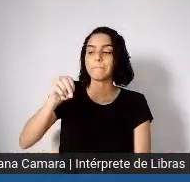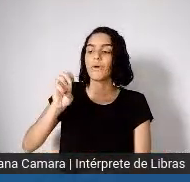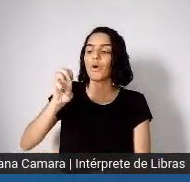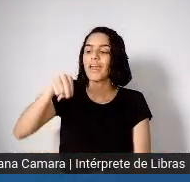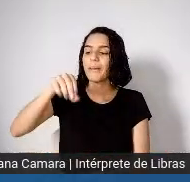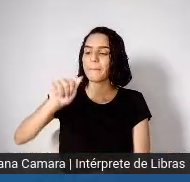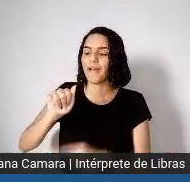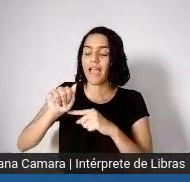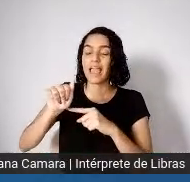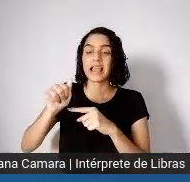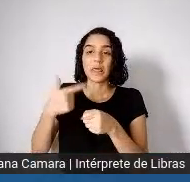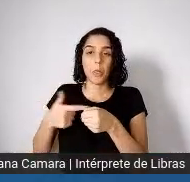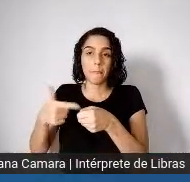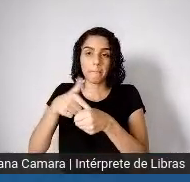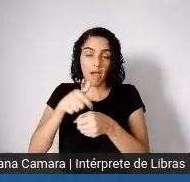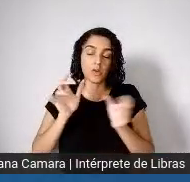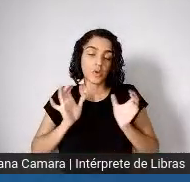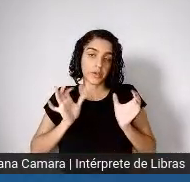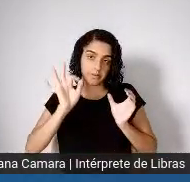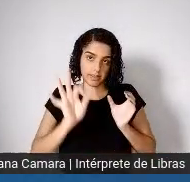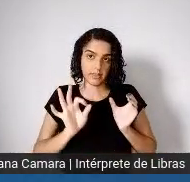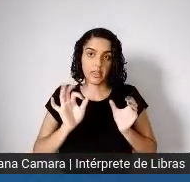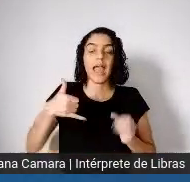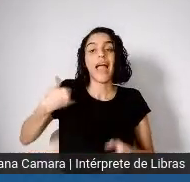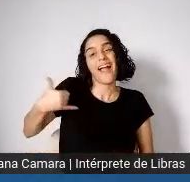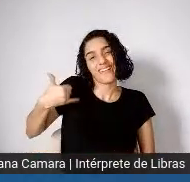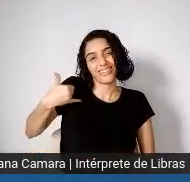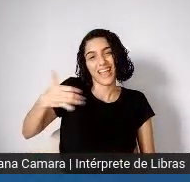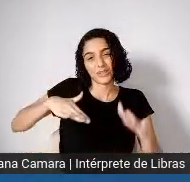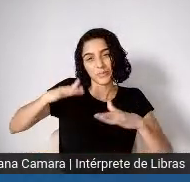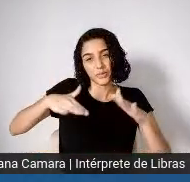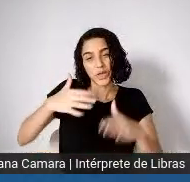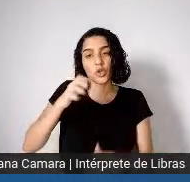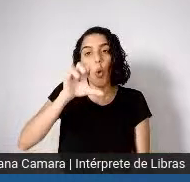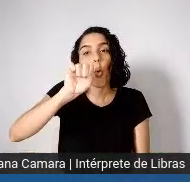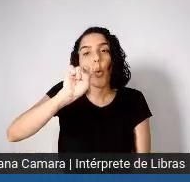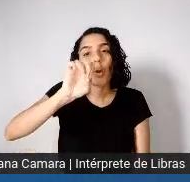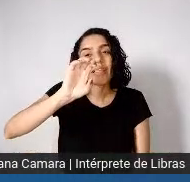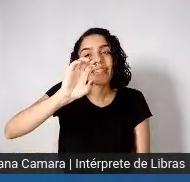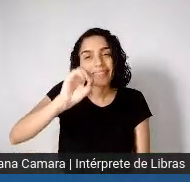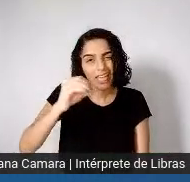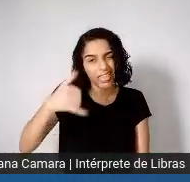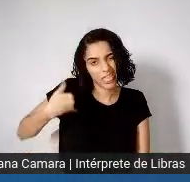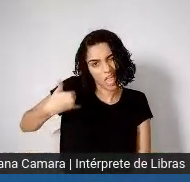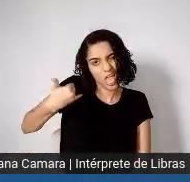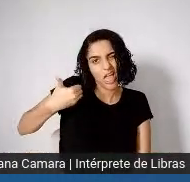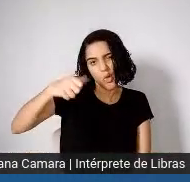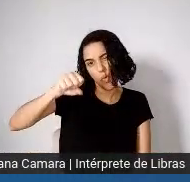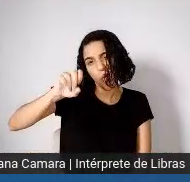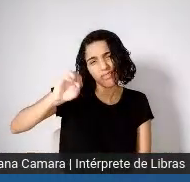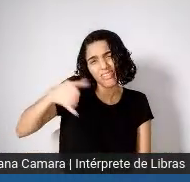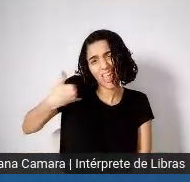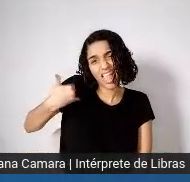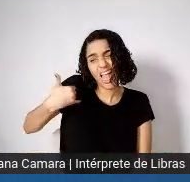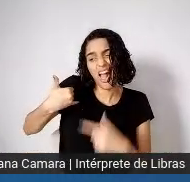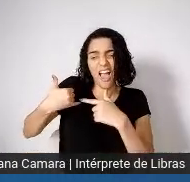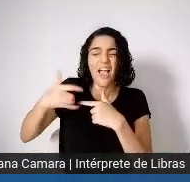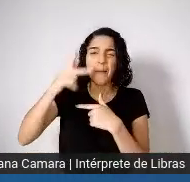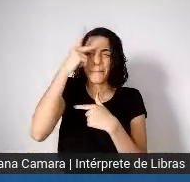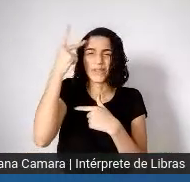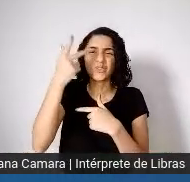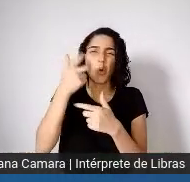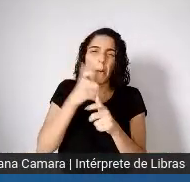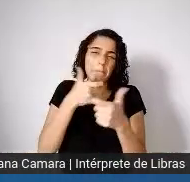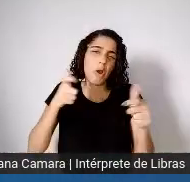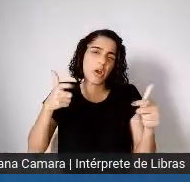média em que as pessoas morreram durante o ano de 2019 foi de 80 anos. É mais ou menos a expectativa de vida ao nascer da Alemanha e da